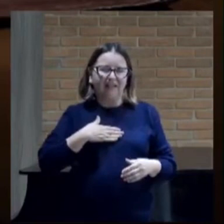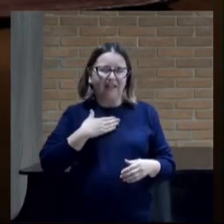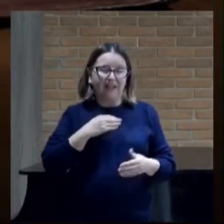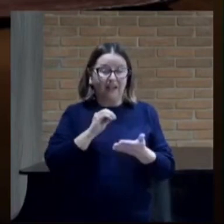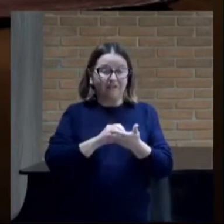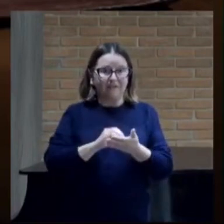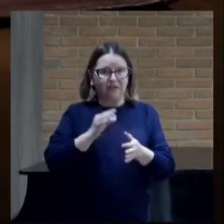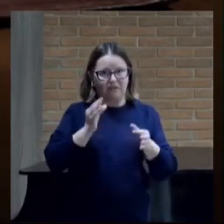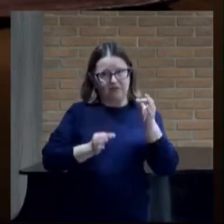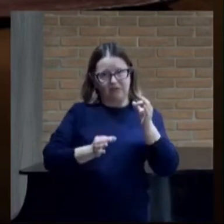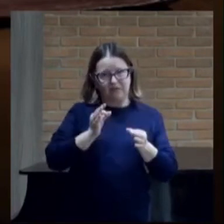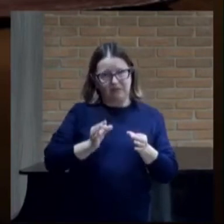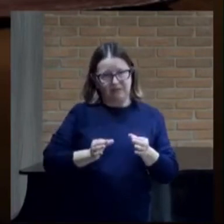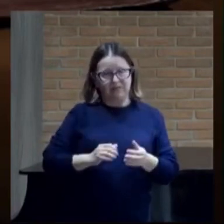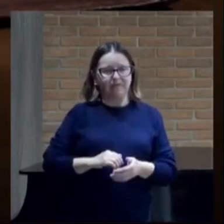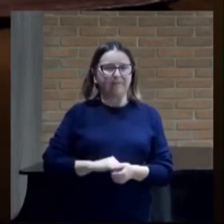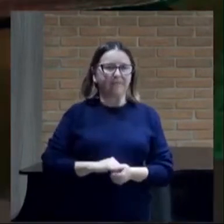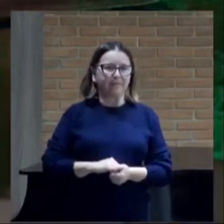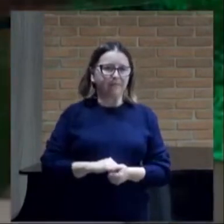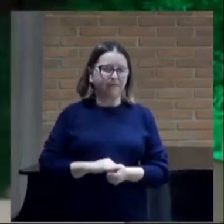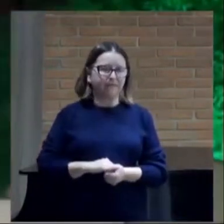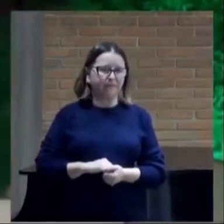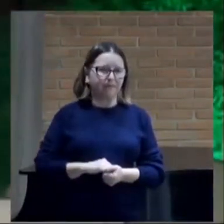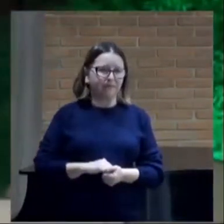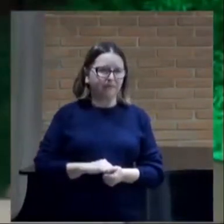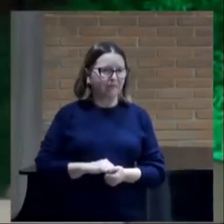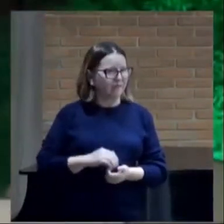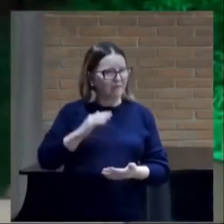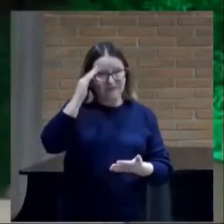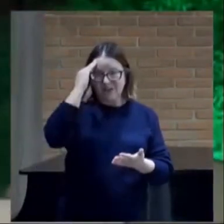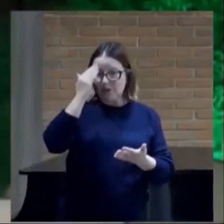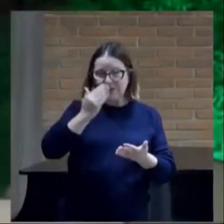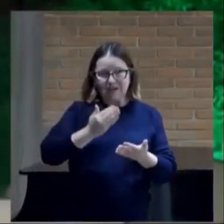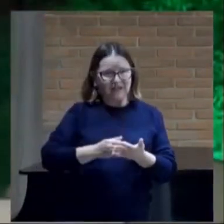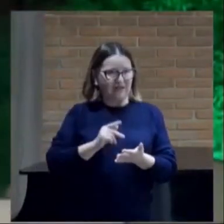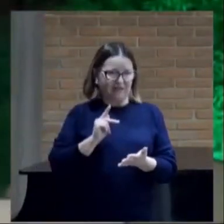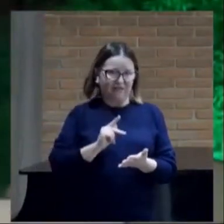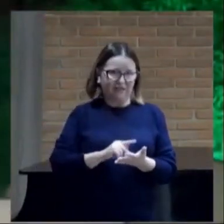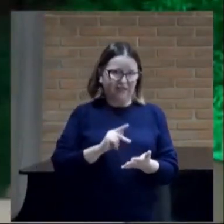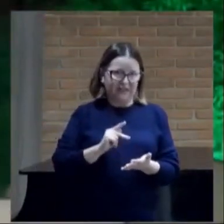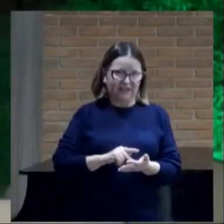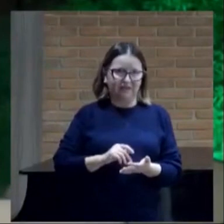injustiça é não deram crédito à verdade